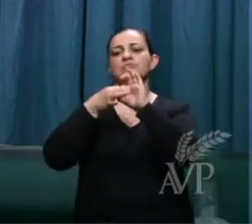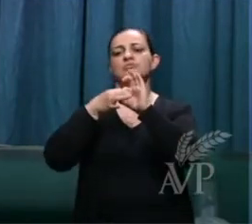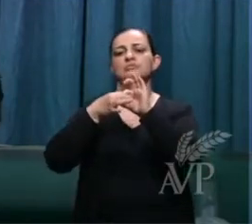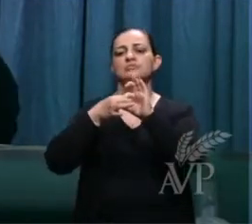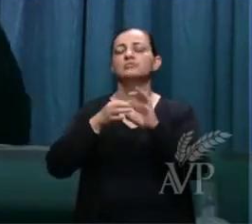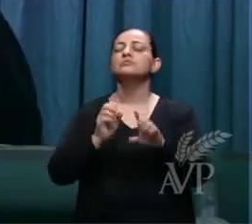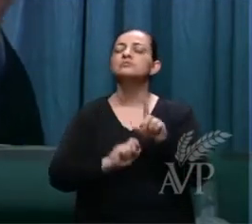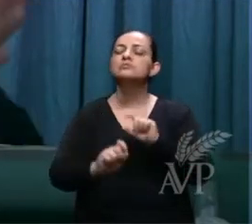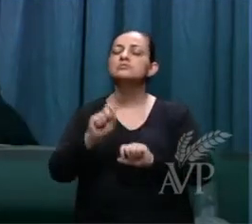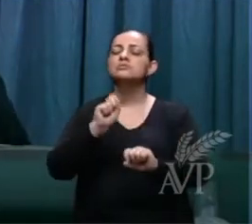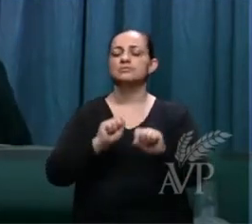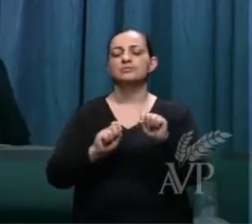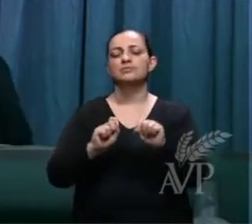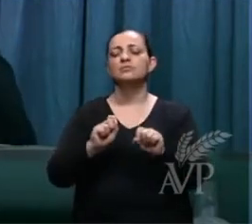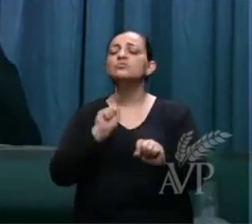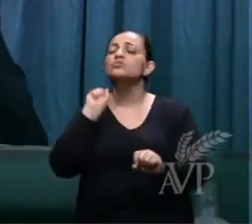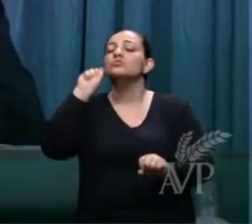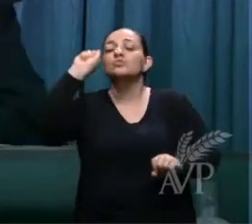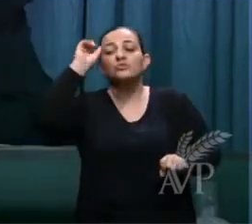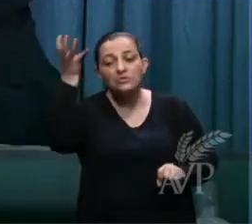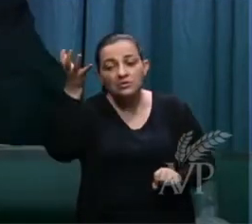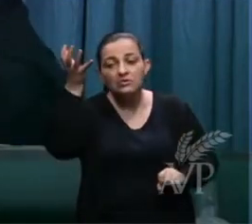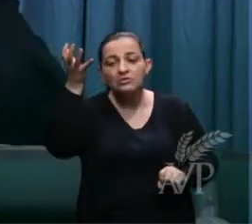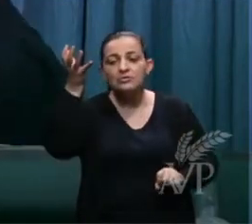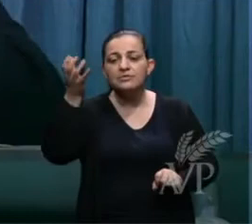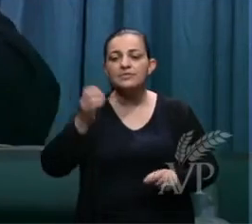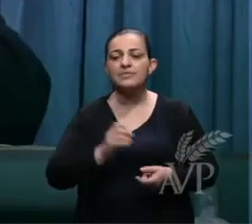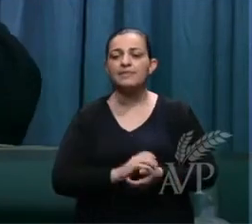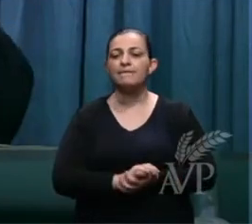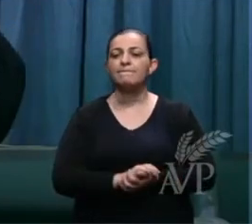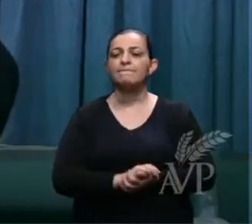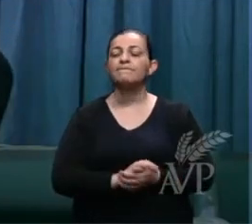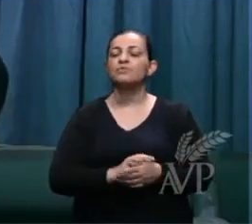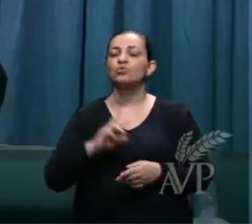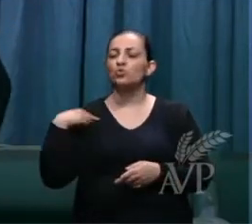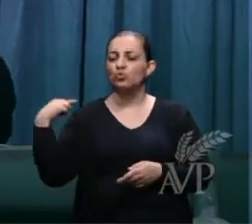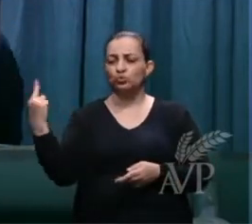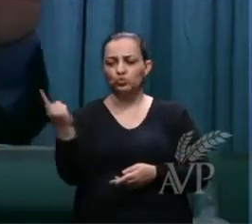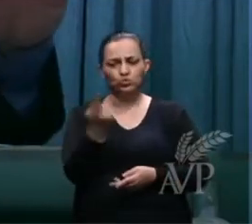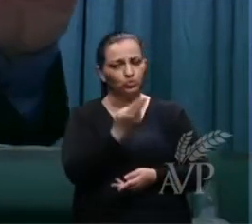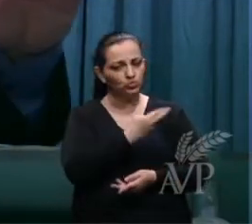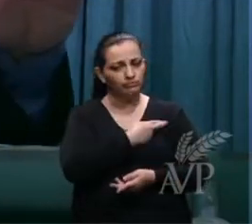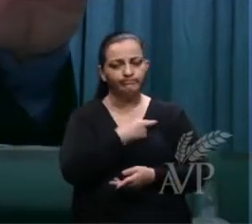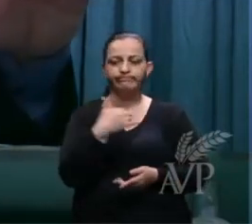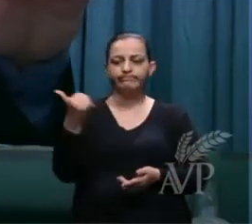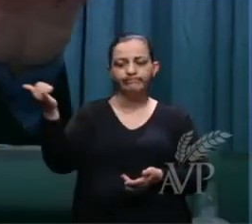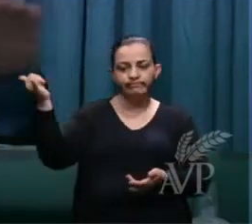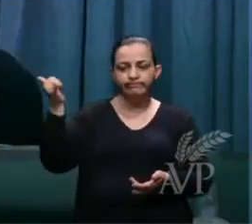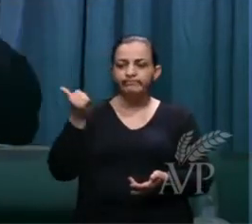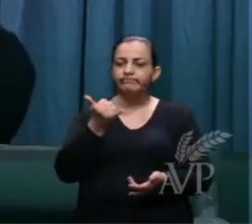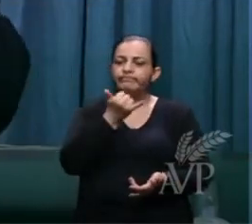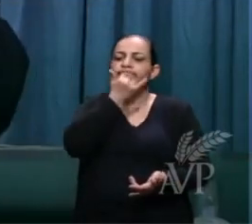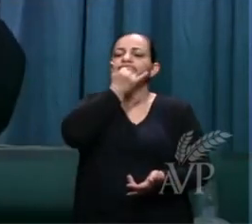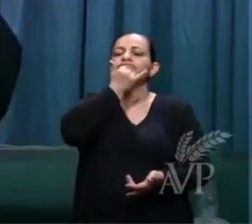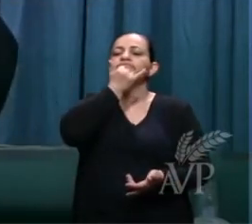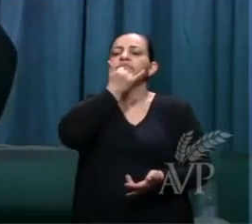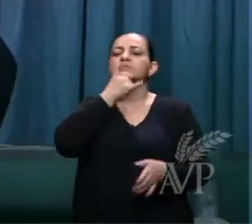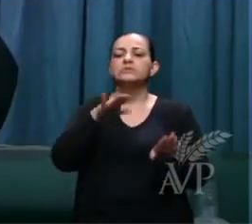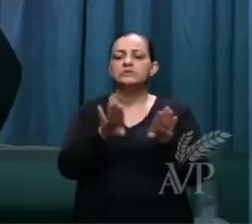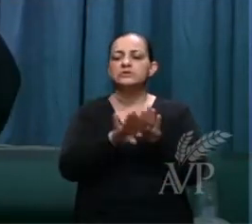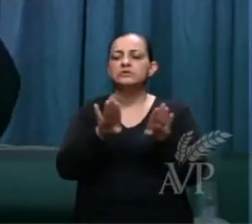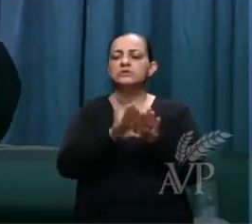e o que acontece somos perdoados e